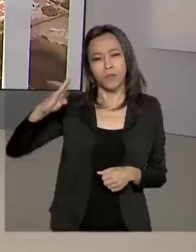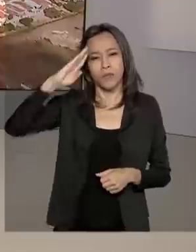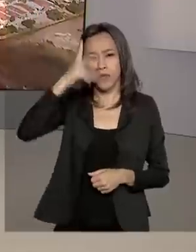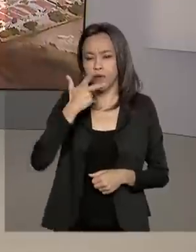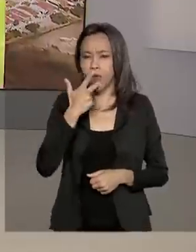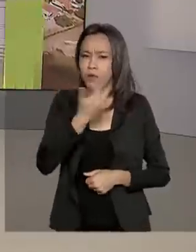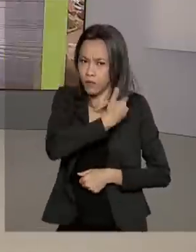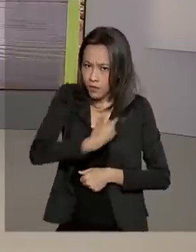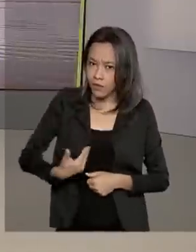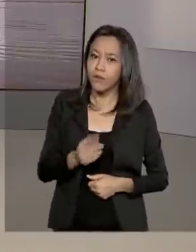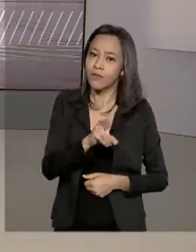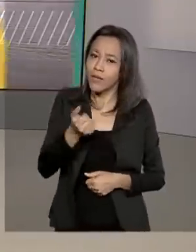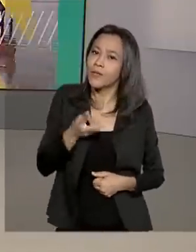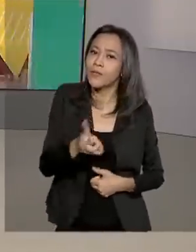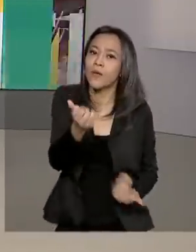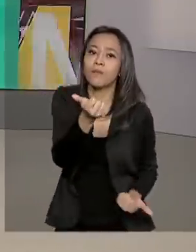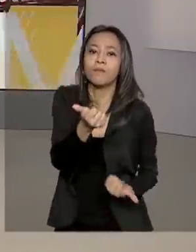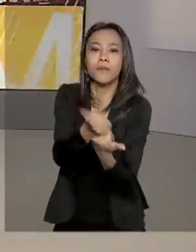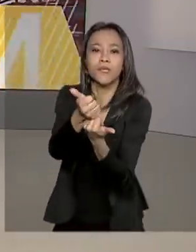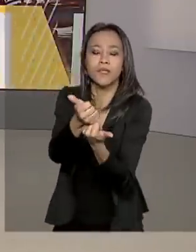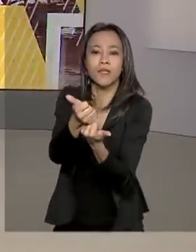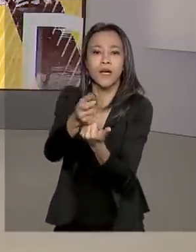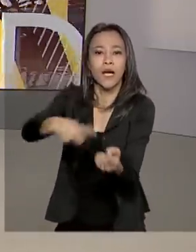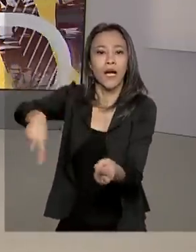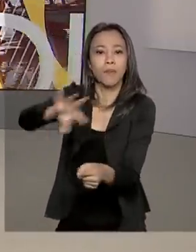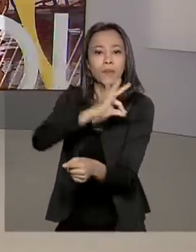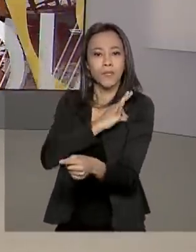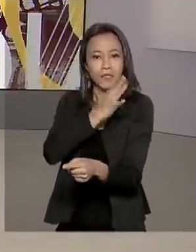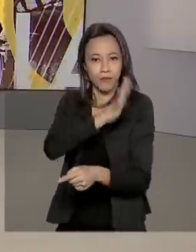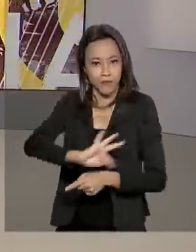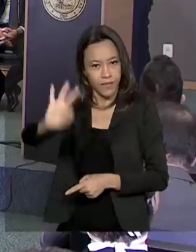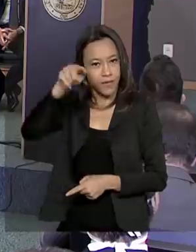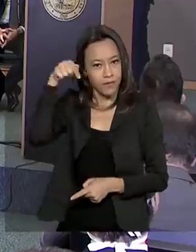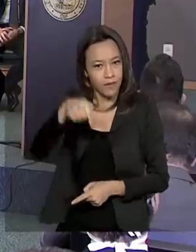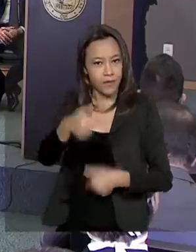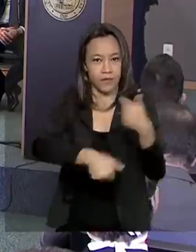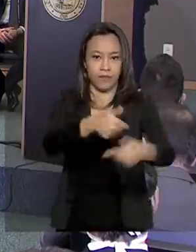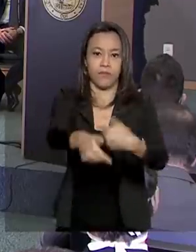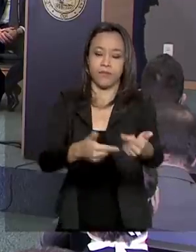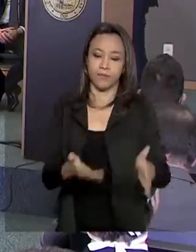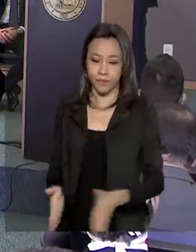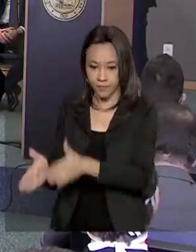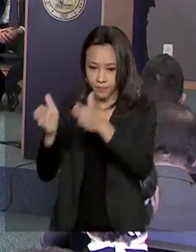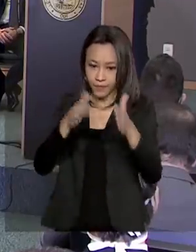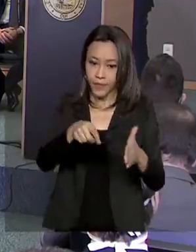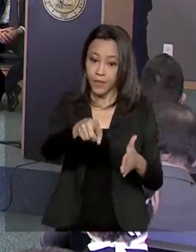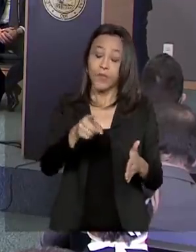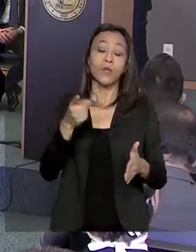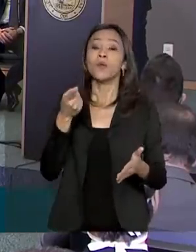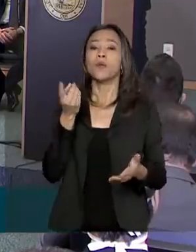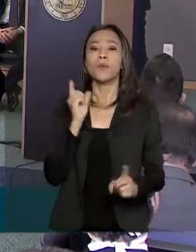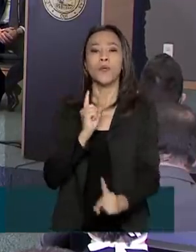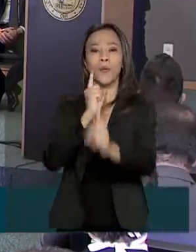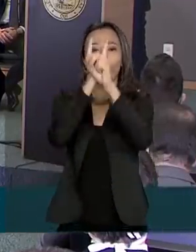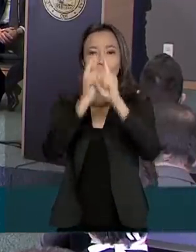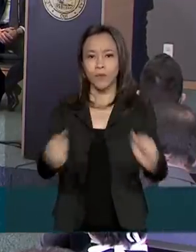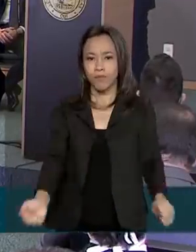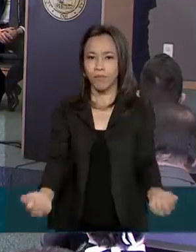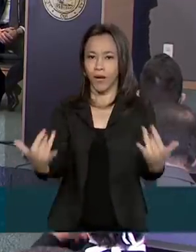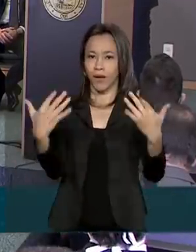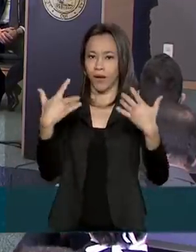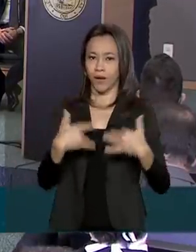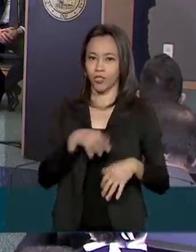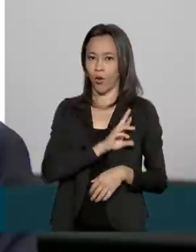governo vai continuar apoiando a Polícia Federal nesse trabalho. Um encontro de autoridades para falar sobre políticas de